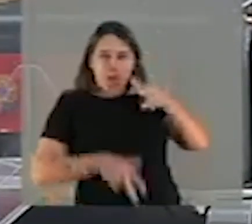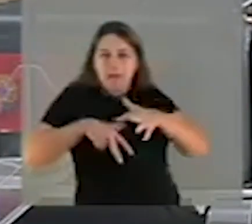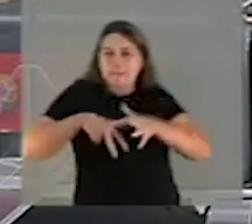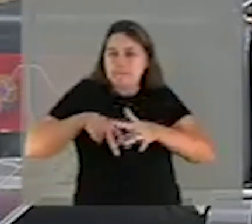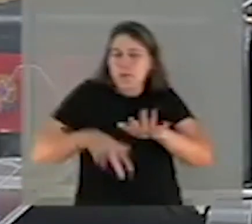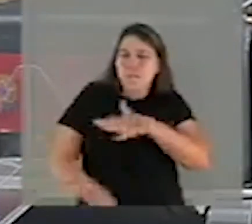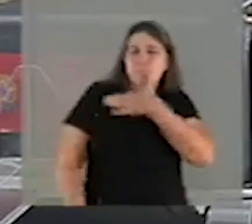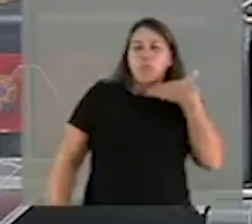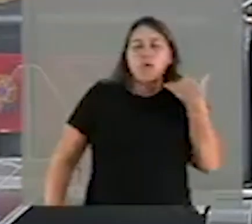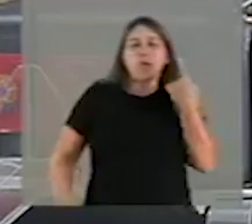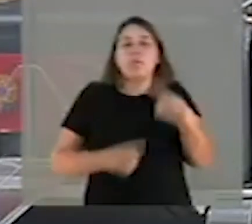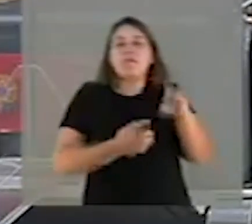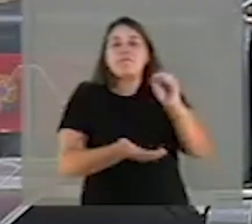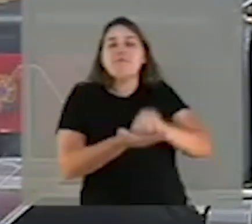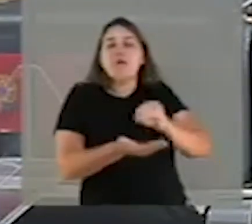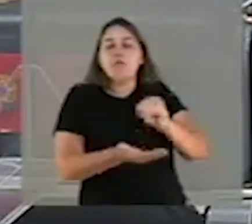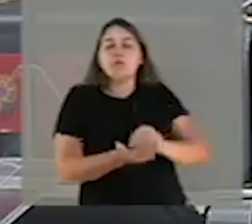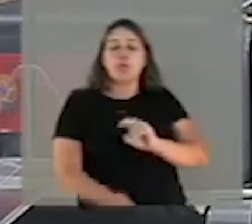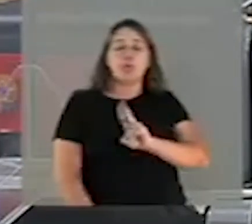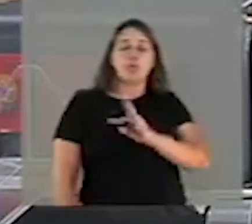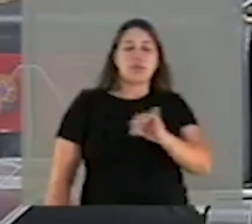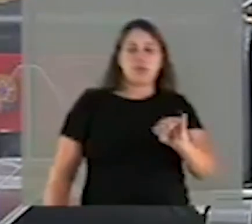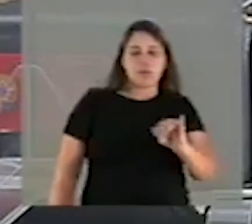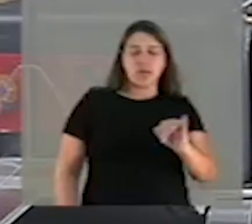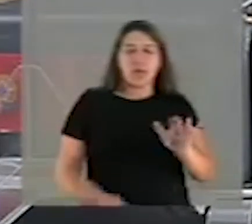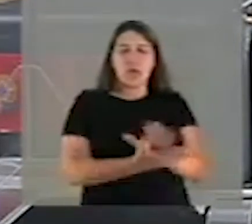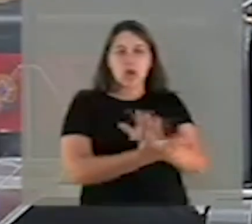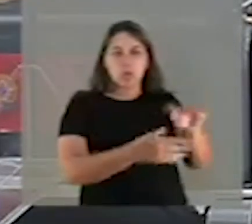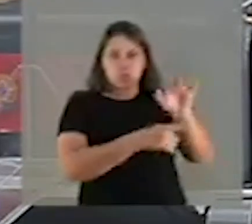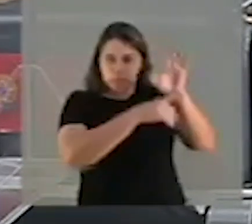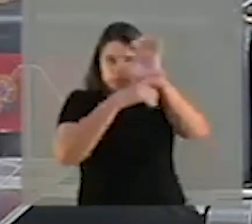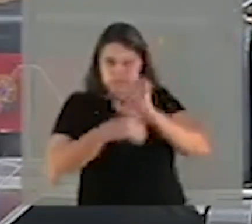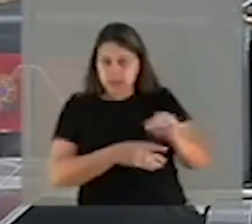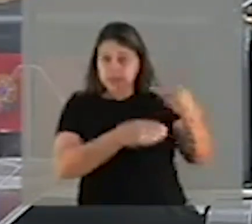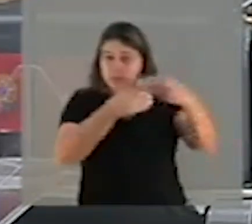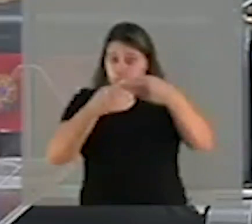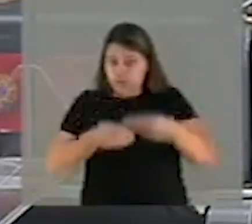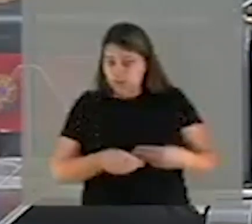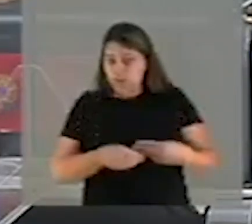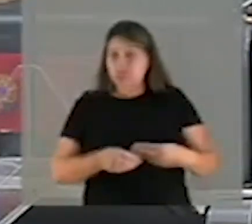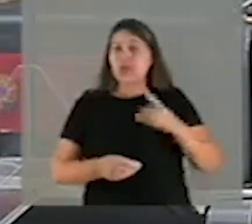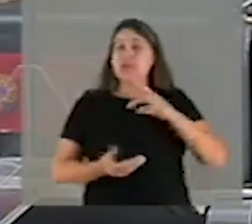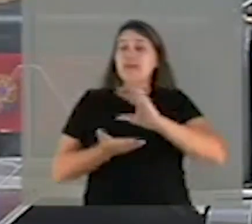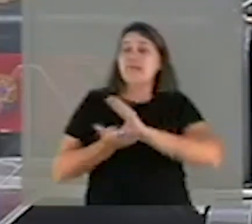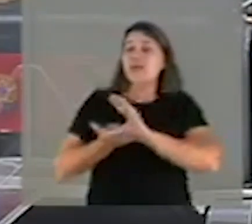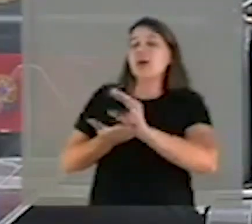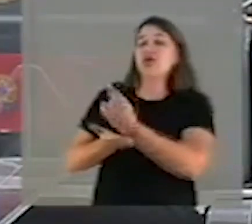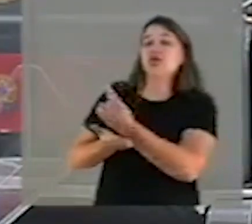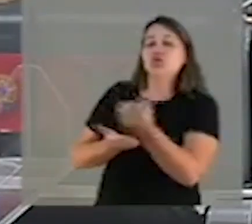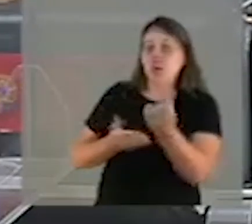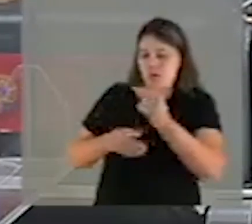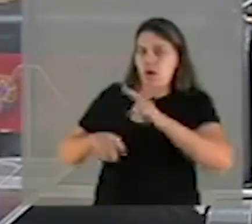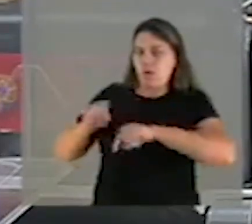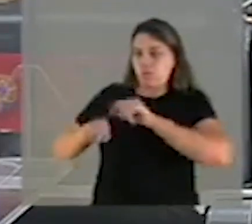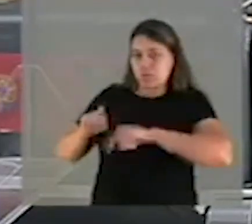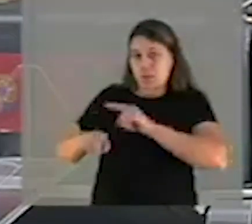de UTI em estados e municípios para os quais foram destinados equipamentos